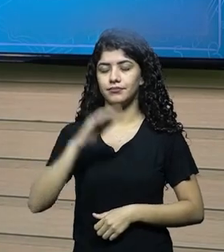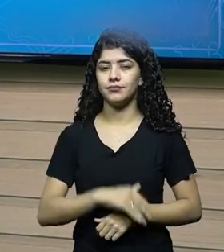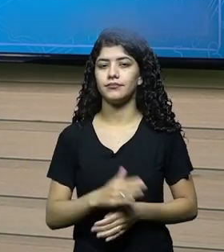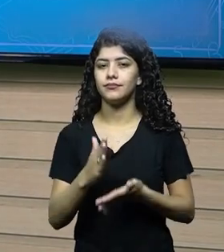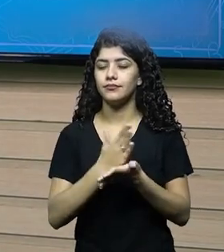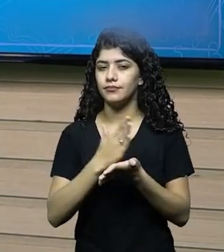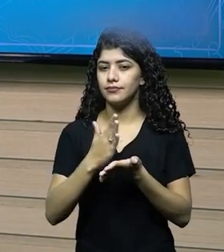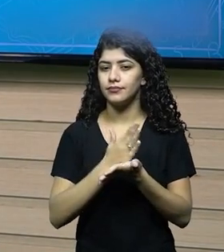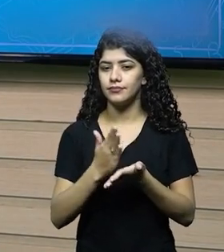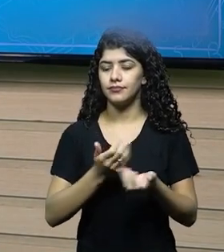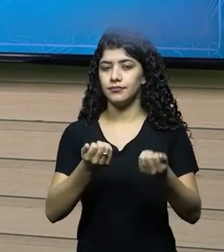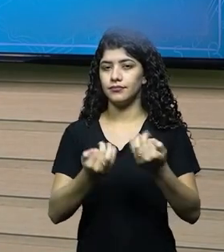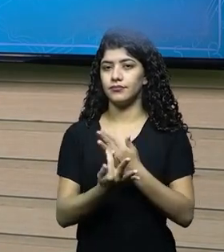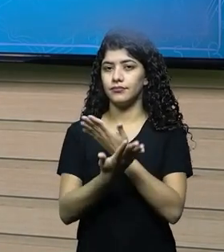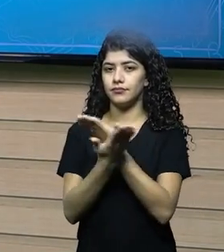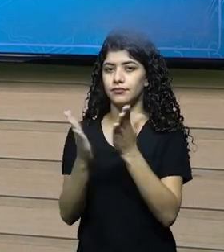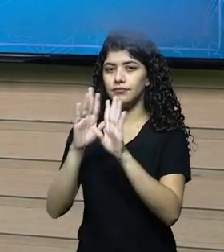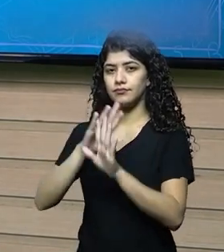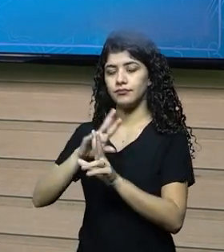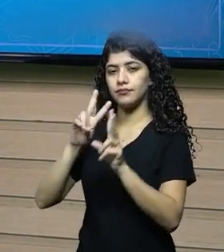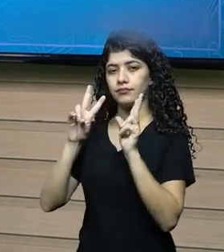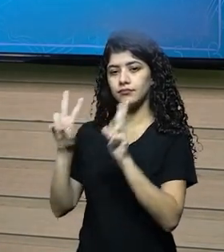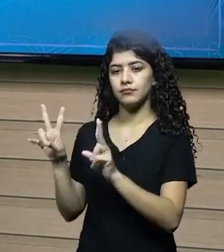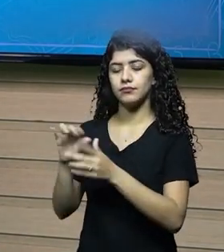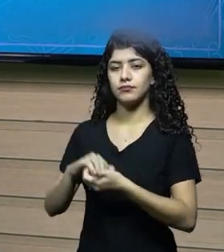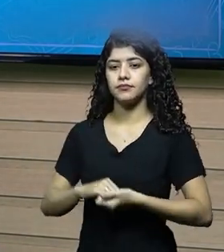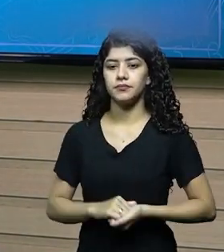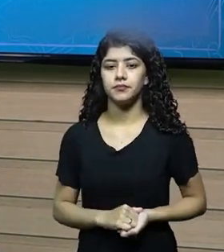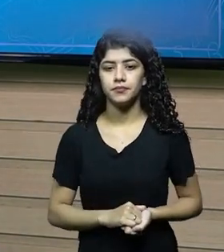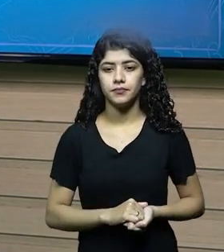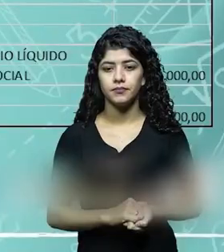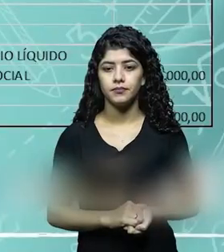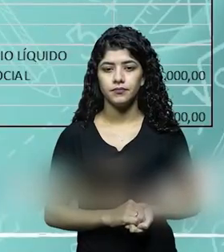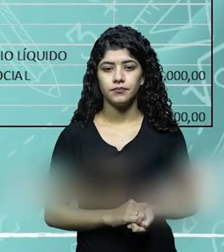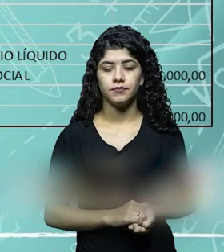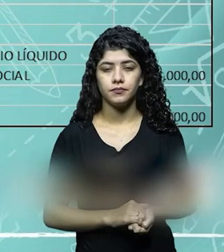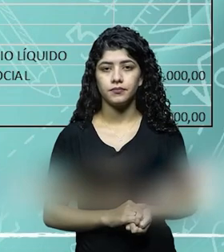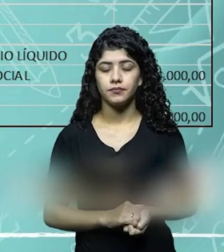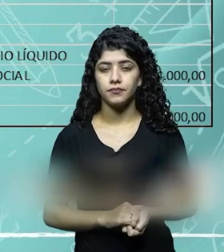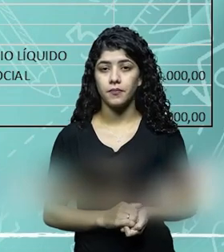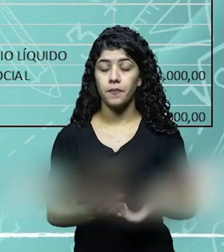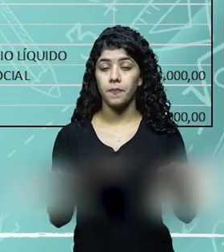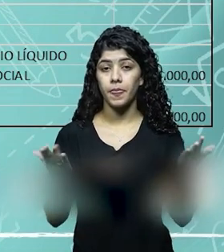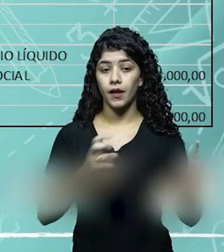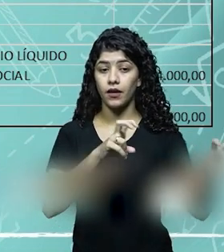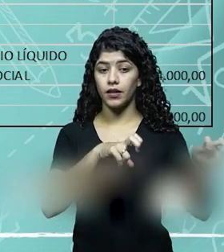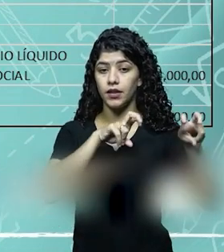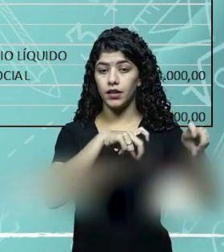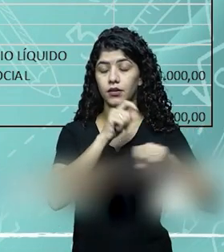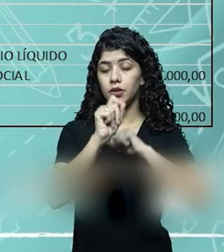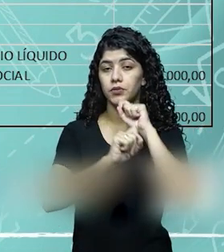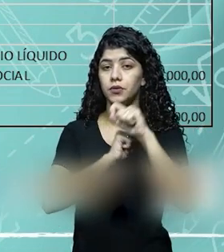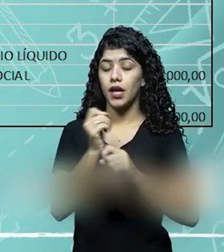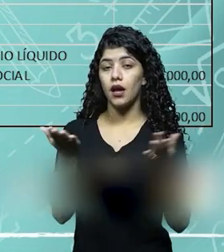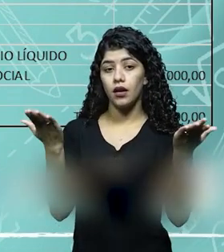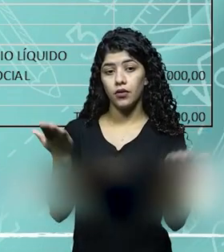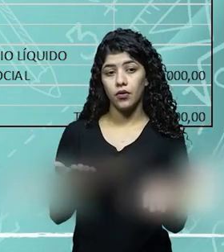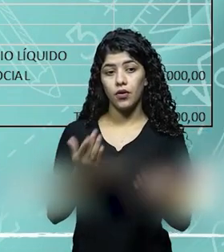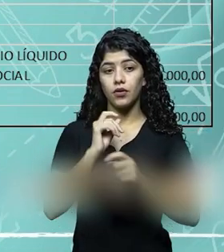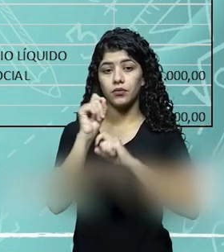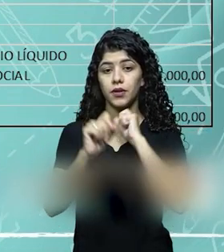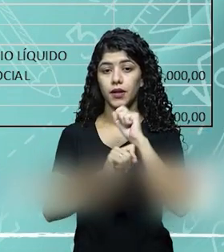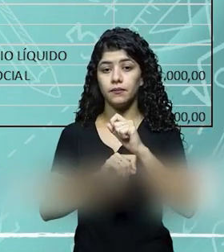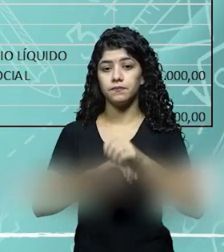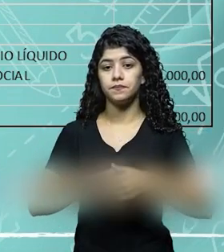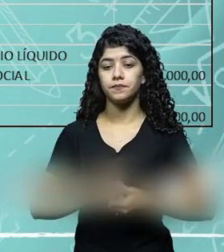Voltar aqui para a contabilidade agrícola, no caso, a contabilidade agroindustrial. Então, vamos aqui trabalhar um caso prático,